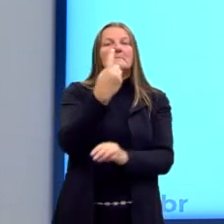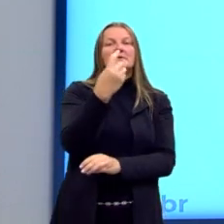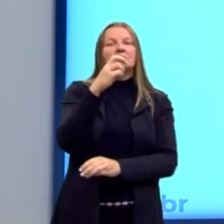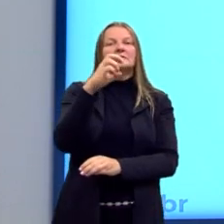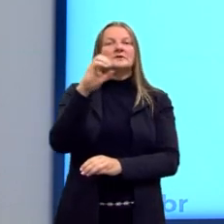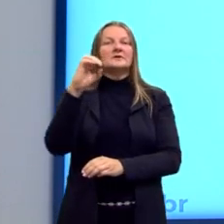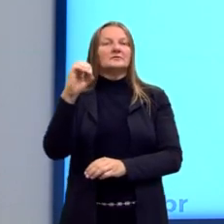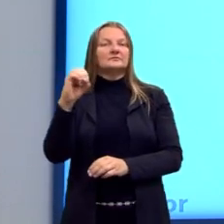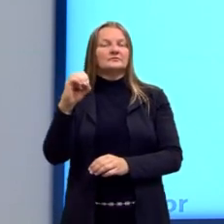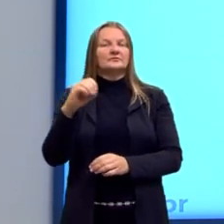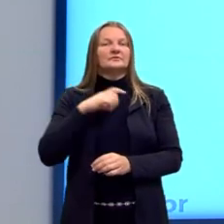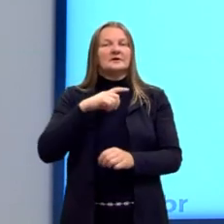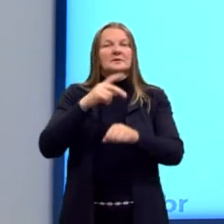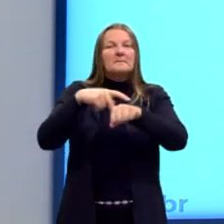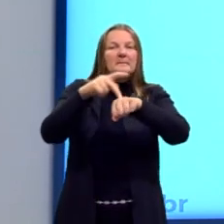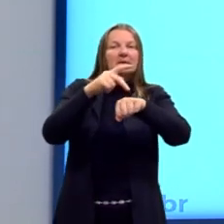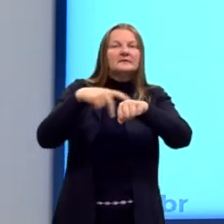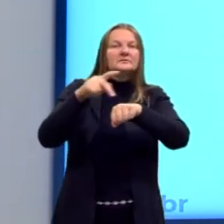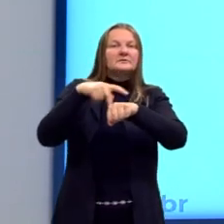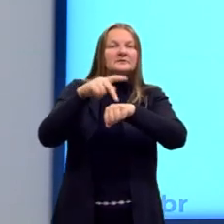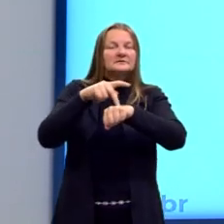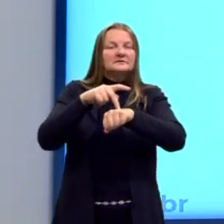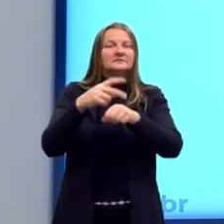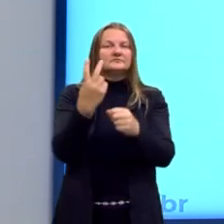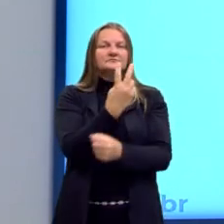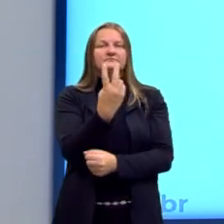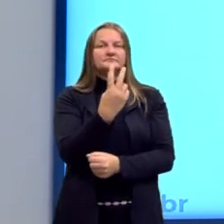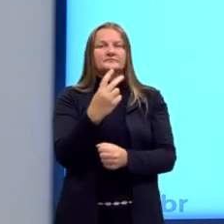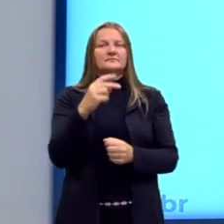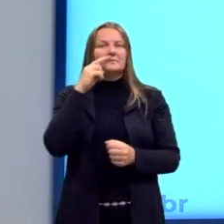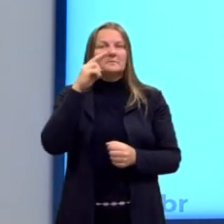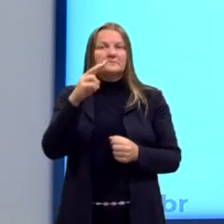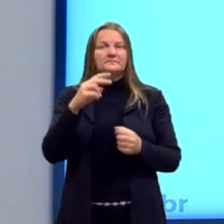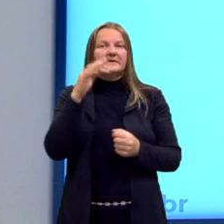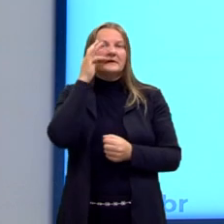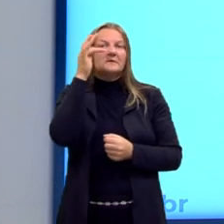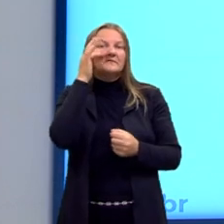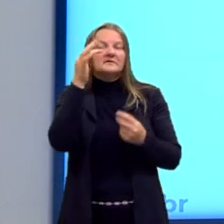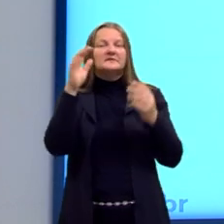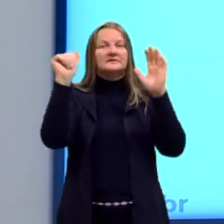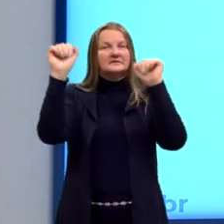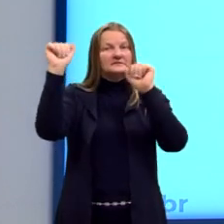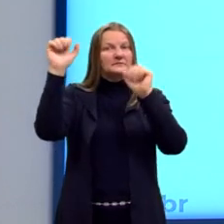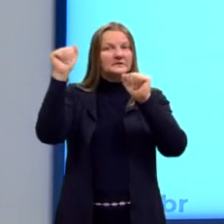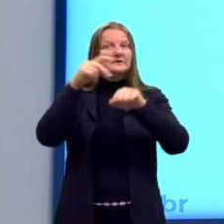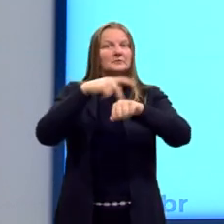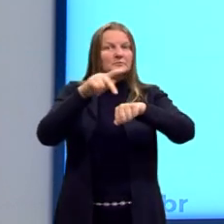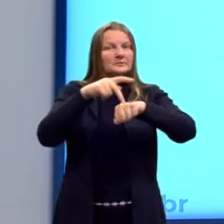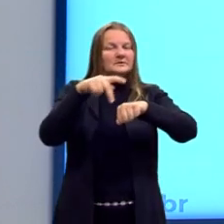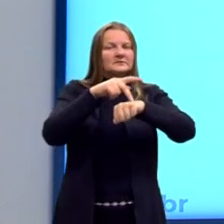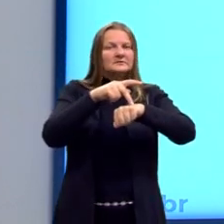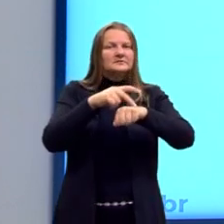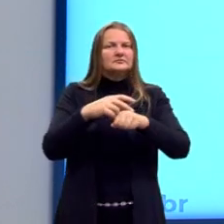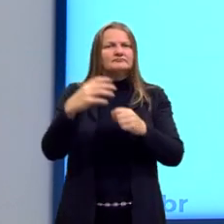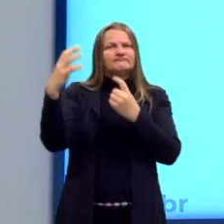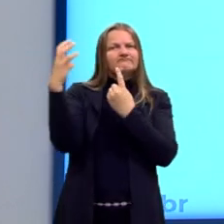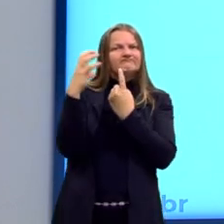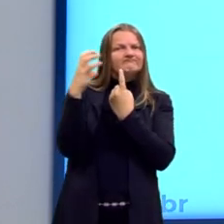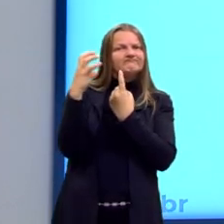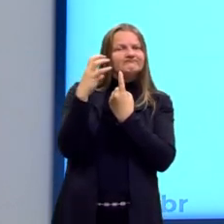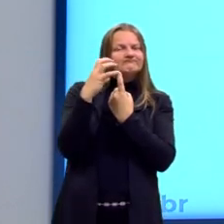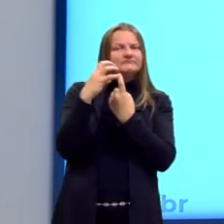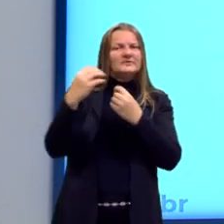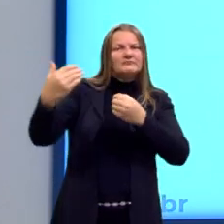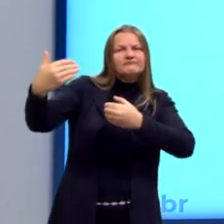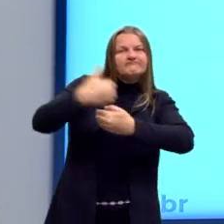Tem dois países muito fortes nesse período aqui, que é França e Espanha. E esses países ameaçam muito a